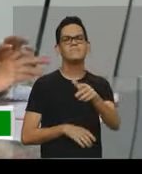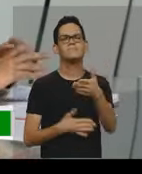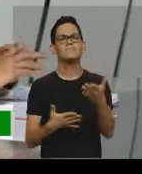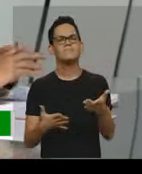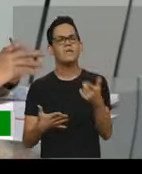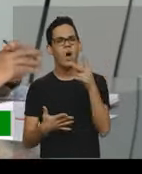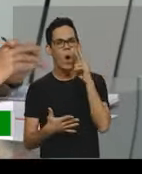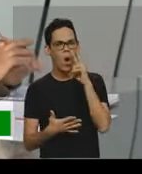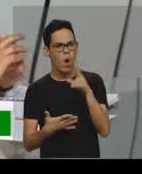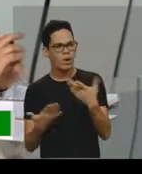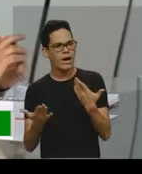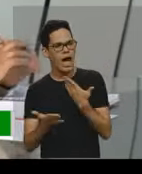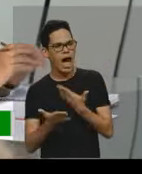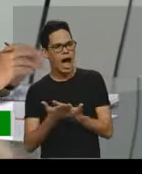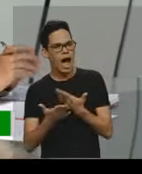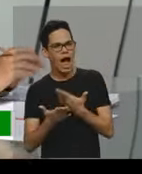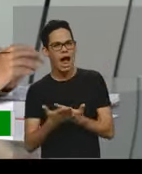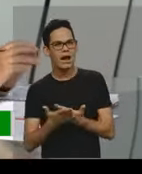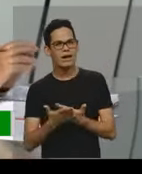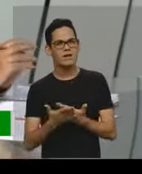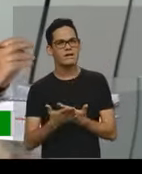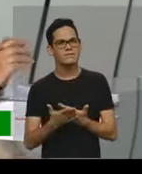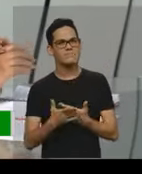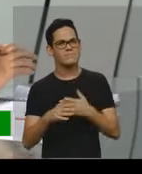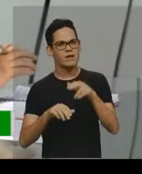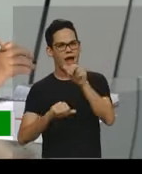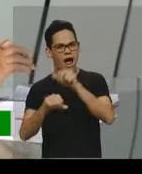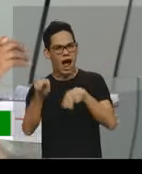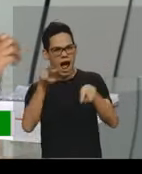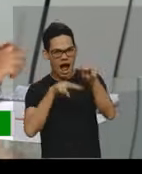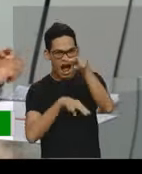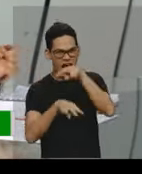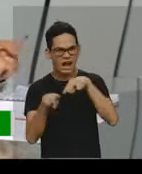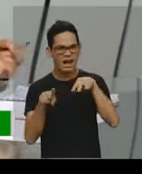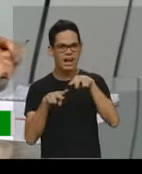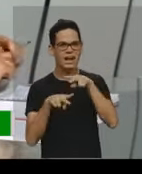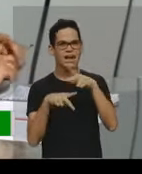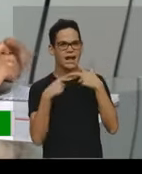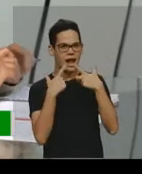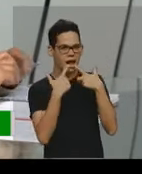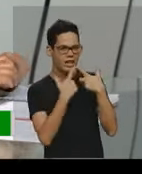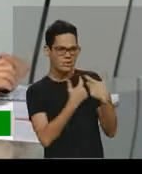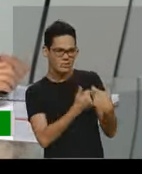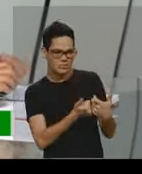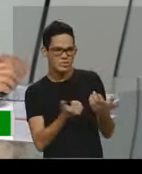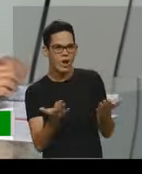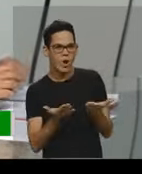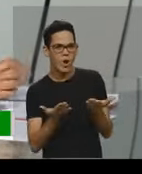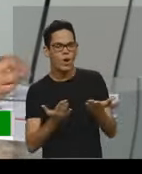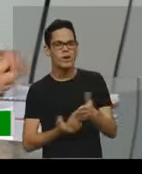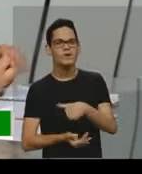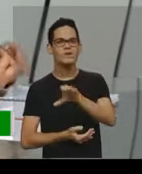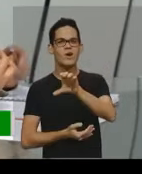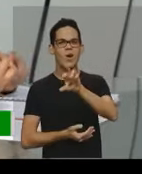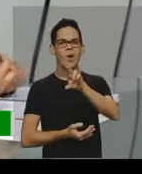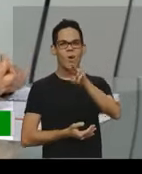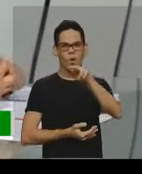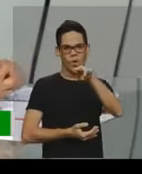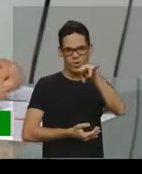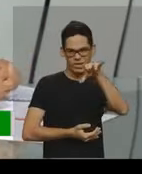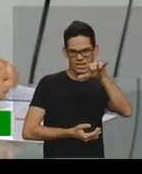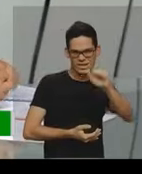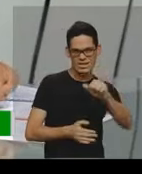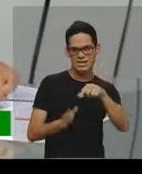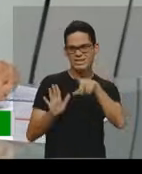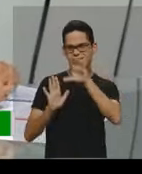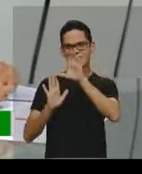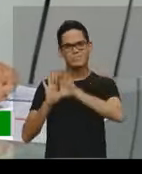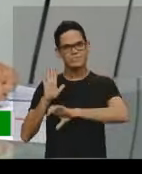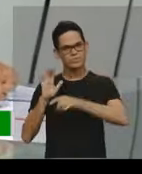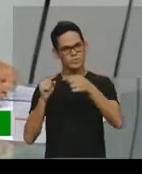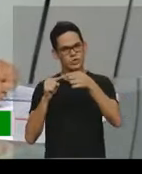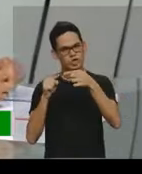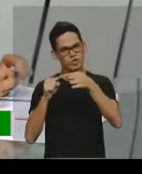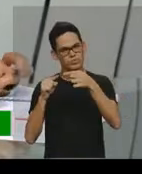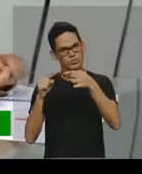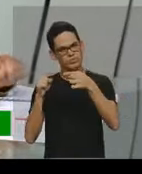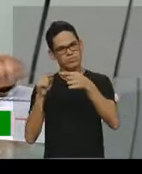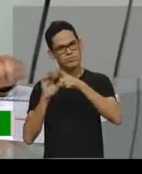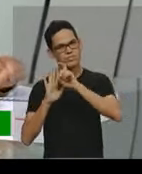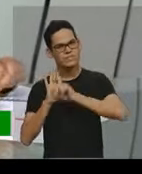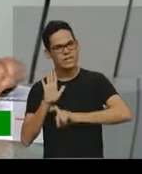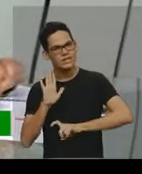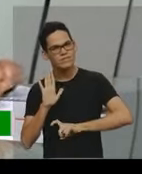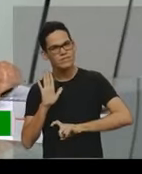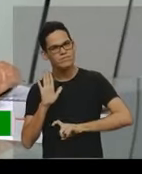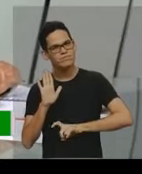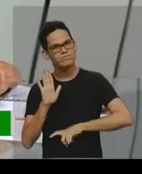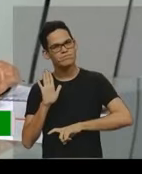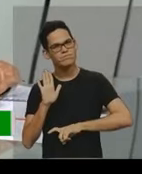hoje, né? É crônica e análise linguística, não isso? Então, crônica é um gênero textual, né? É um